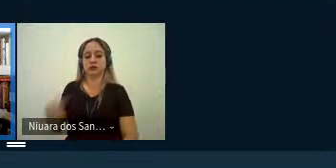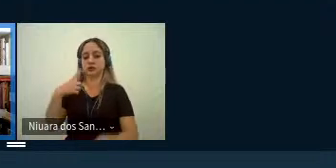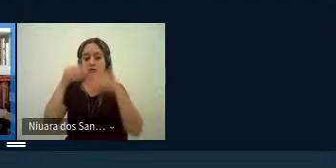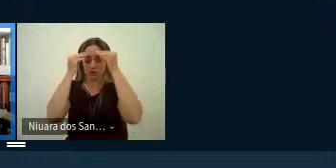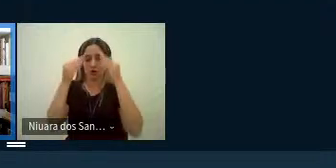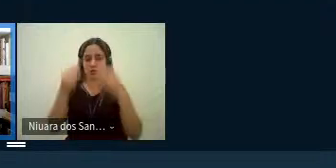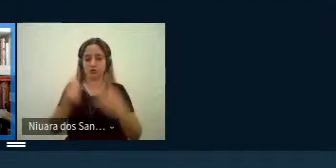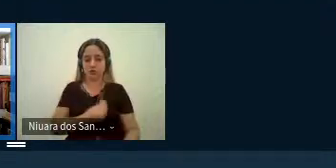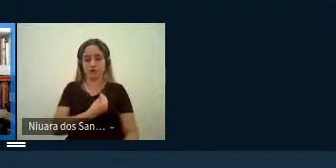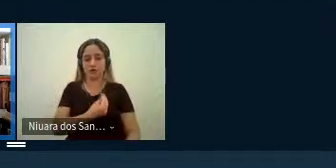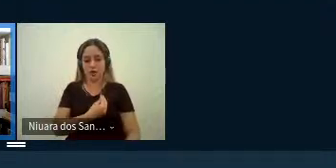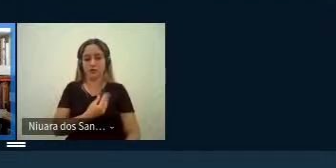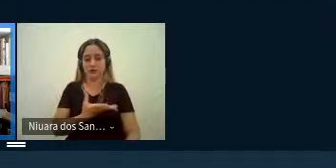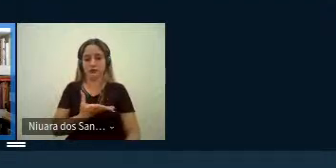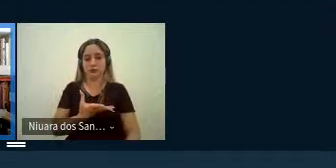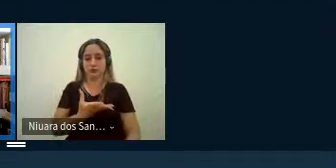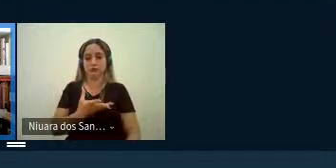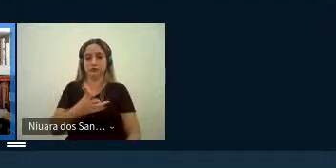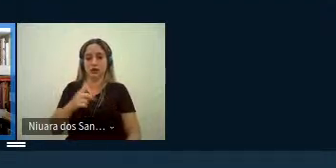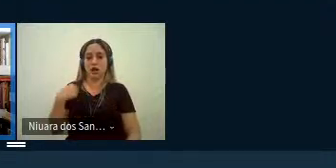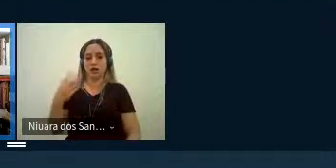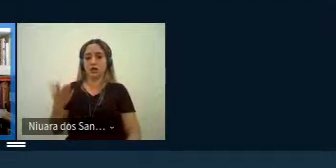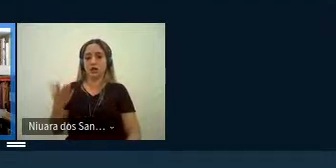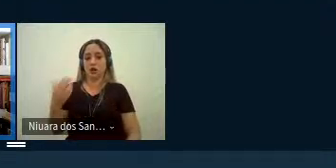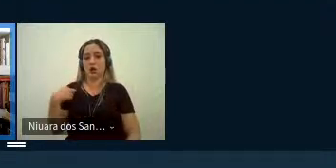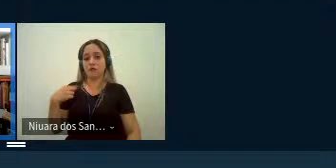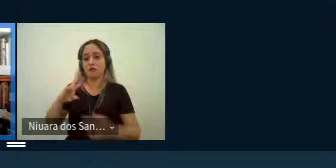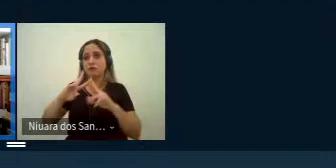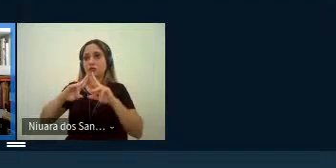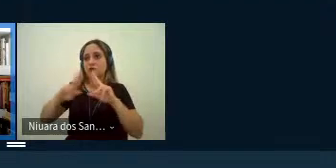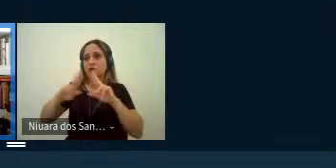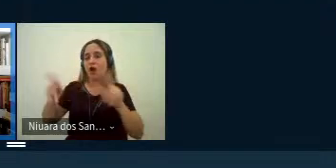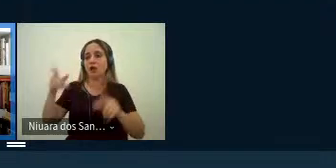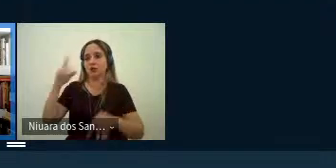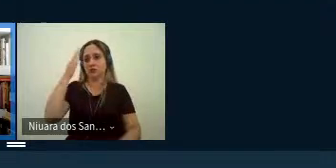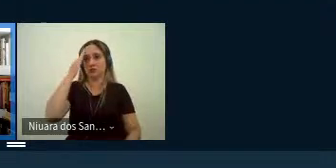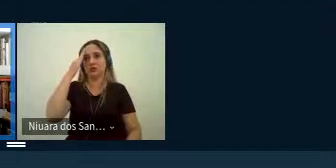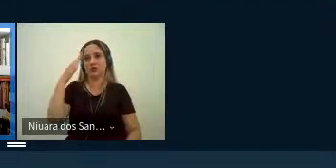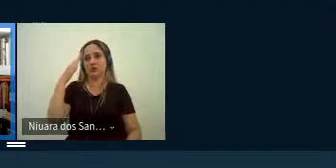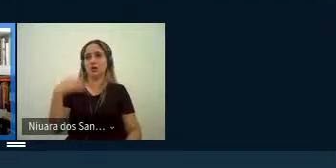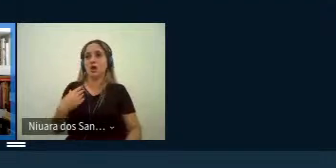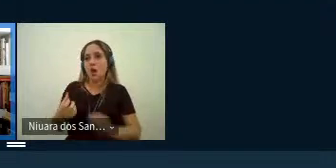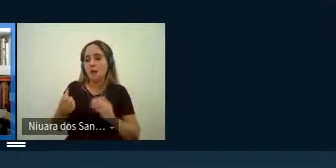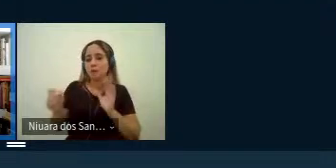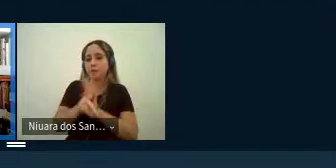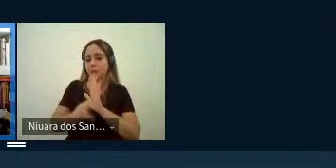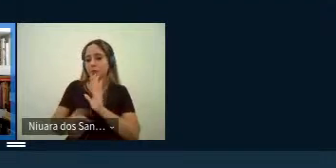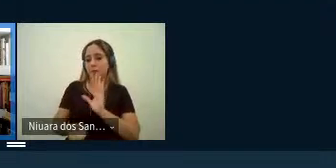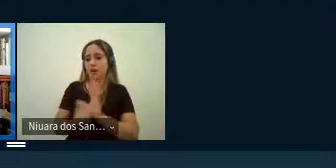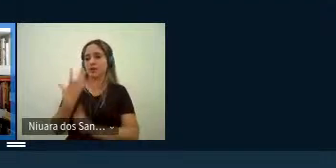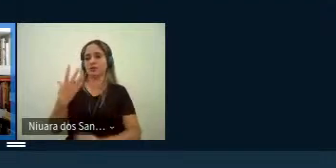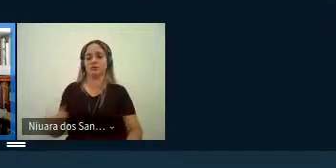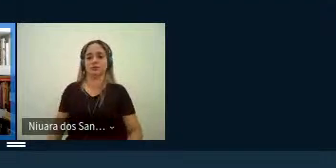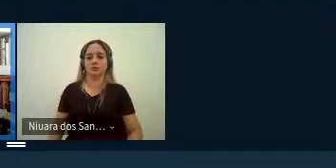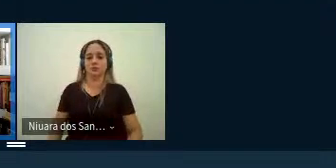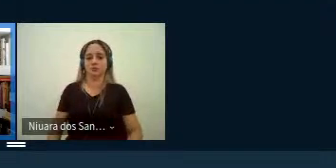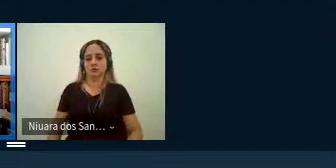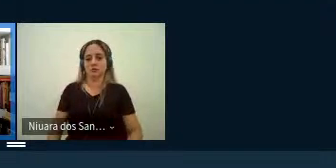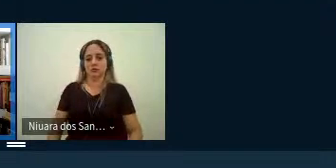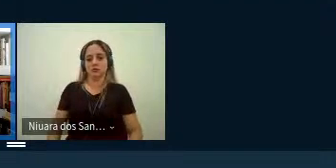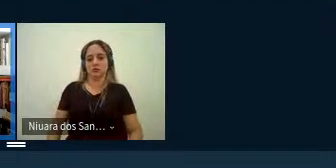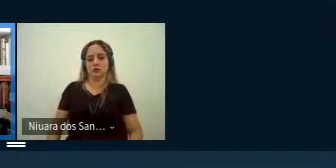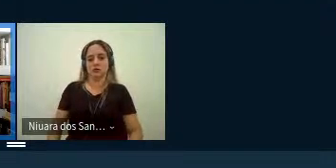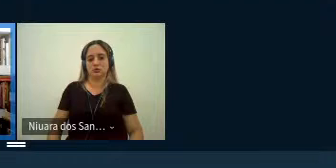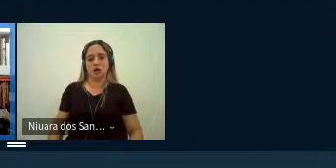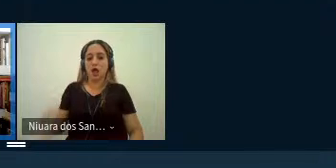viva né então ela está sujeita a múltiplas compreensões e a própria recriação sendo assim essa